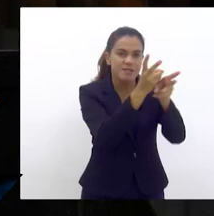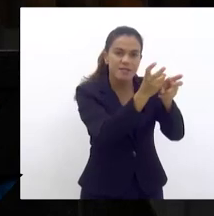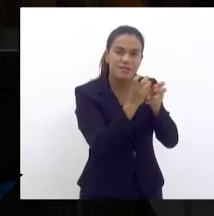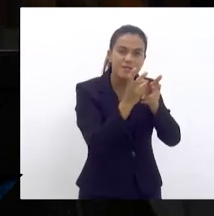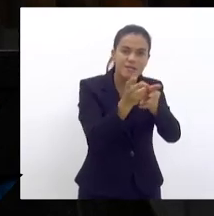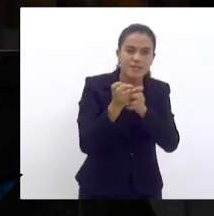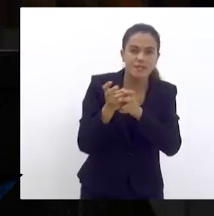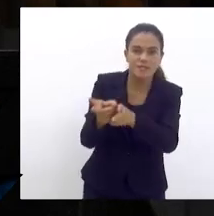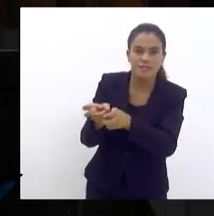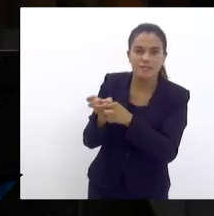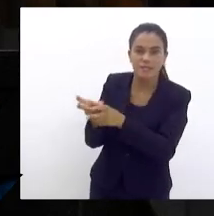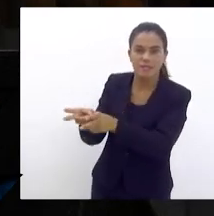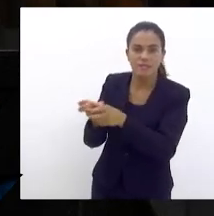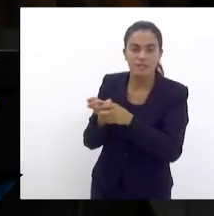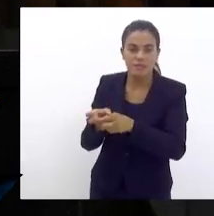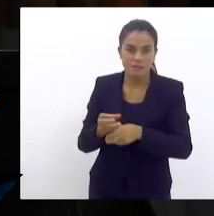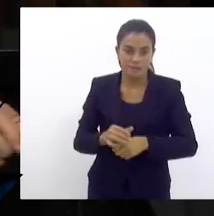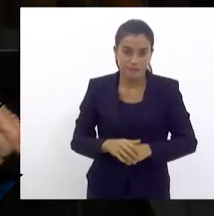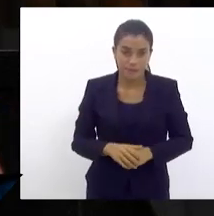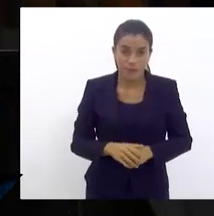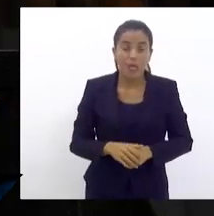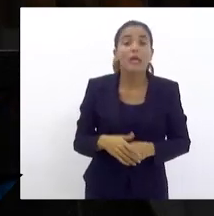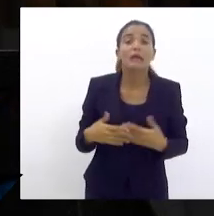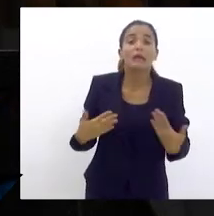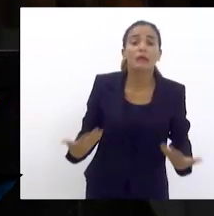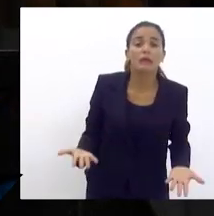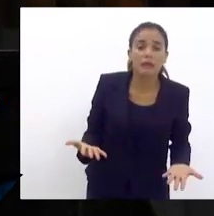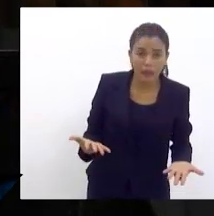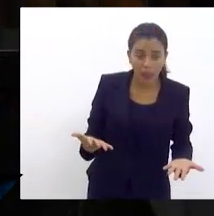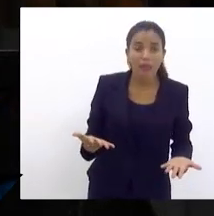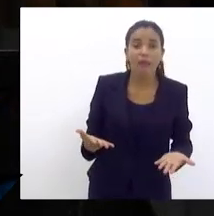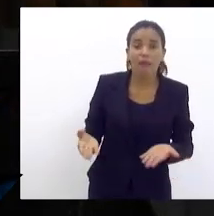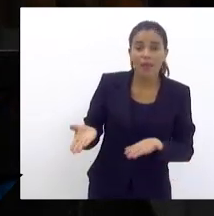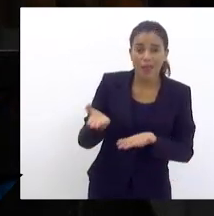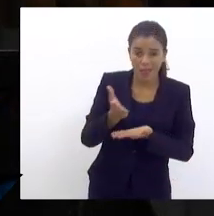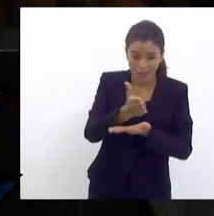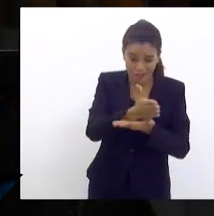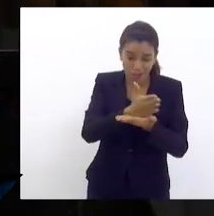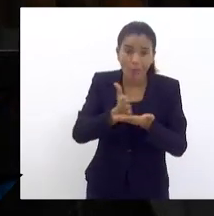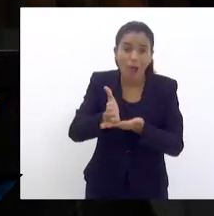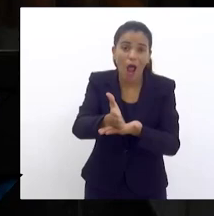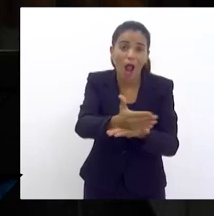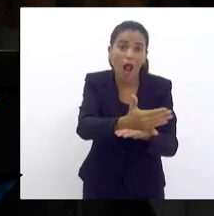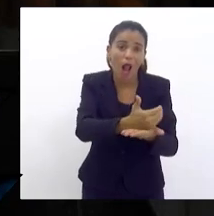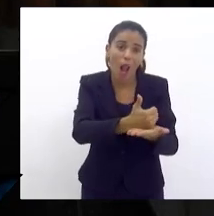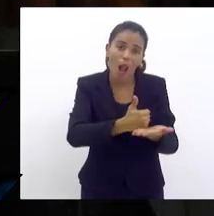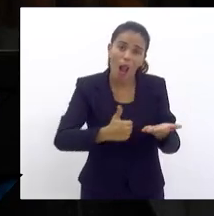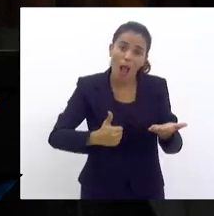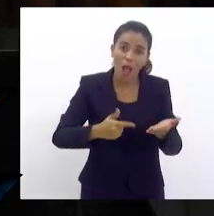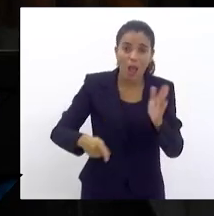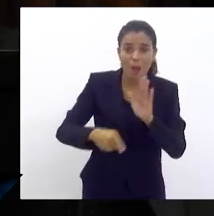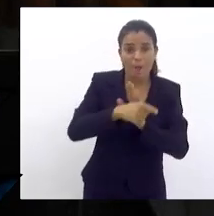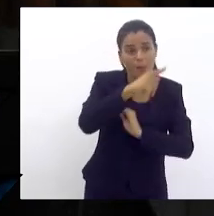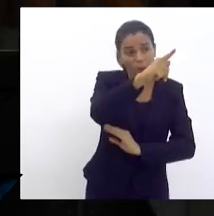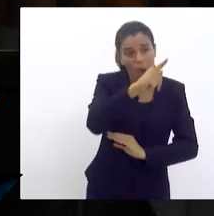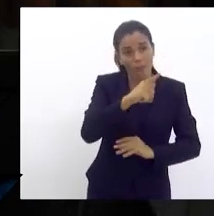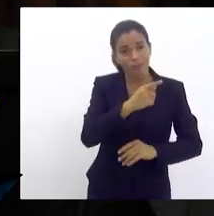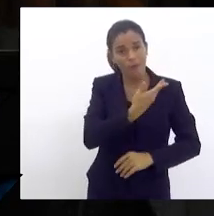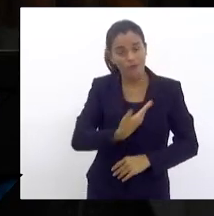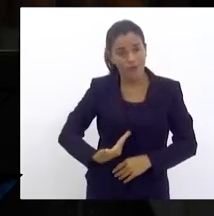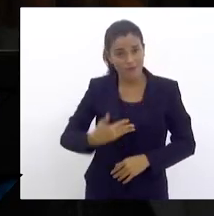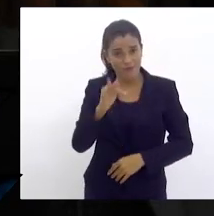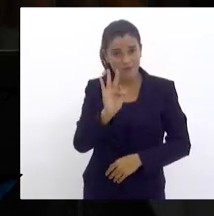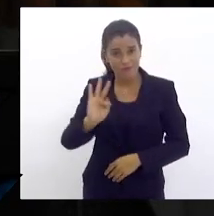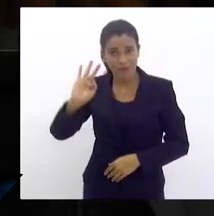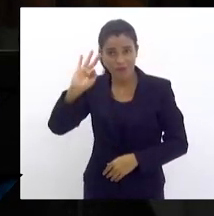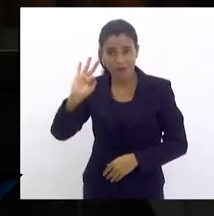são os Estados e quem fica com a parte do leão é a União. E a